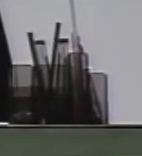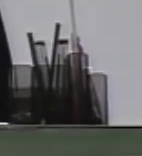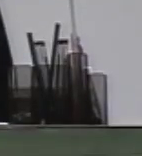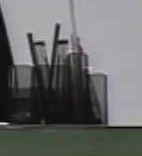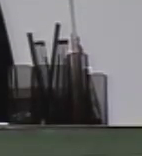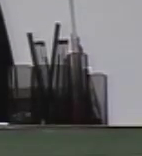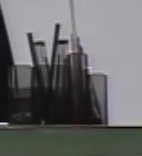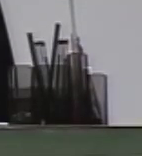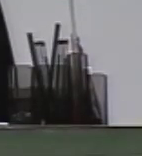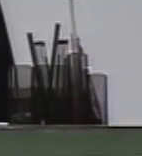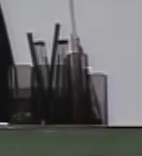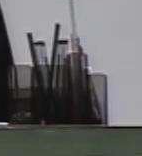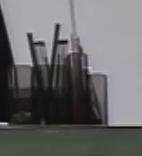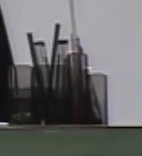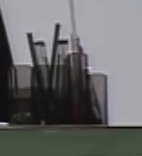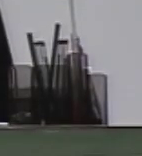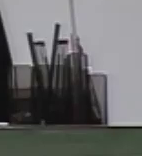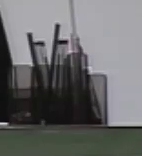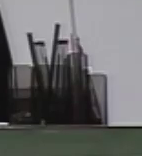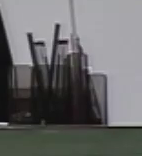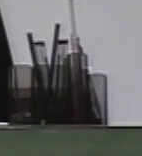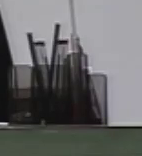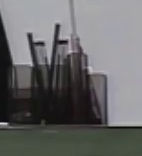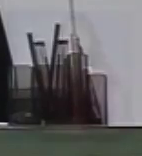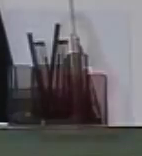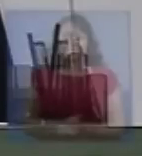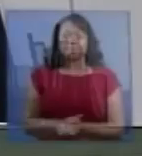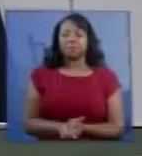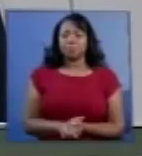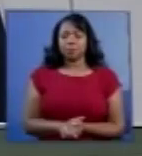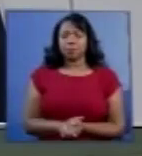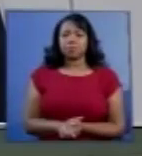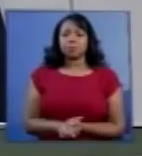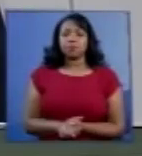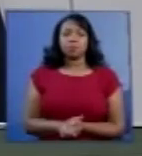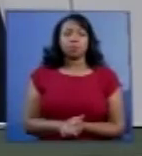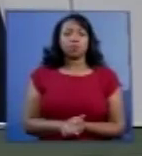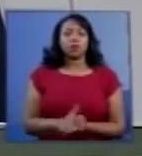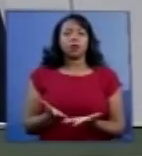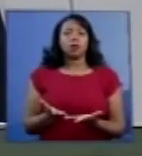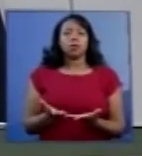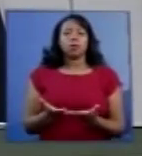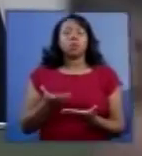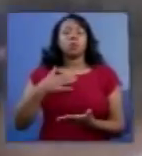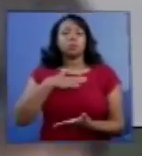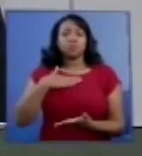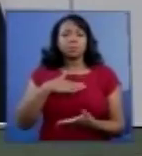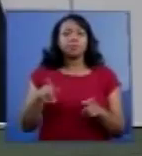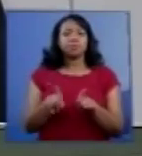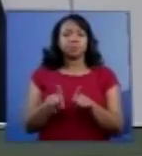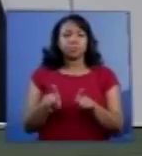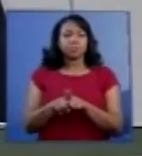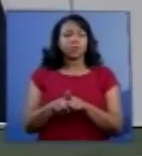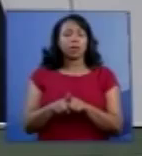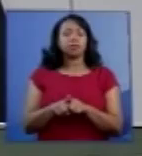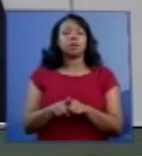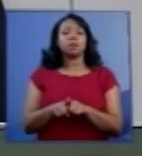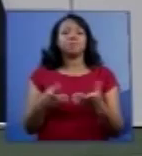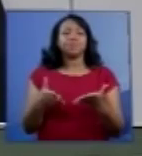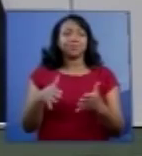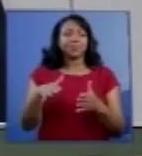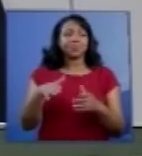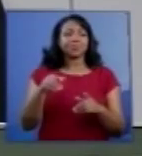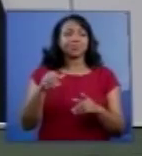pedido, mas eu peço aos assistentes que não se manifestem. A audiência é uma